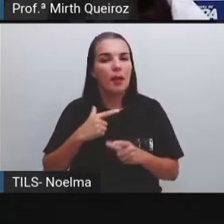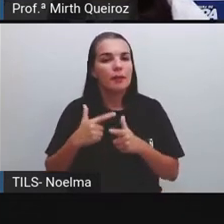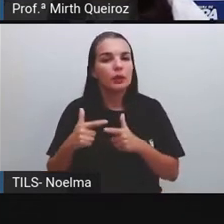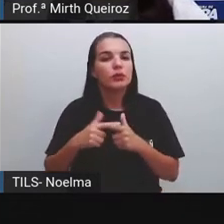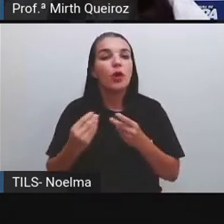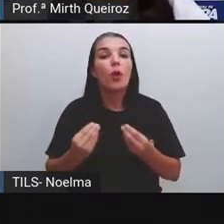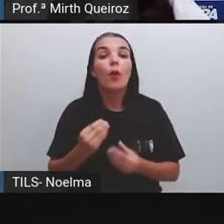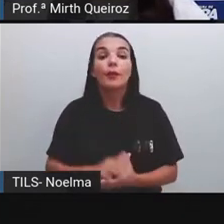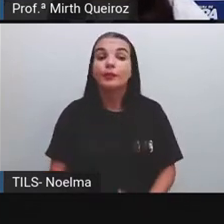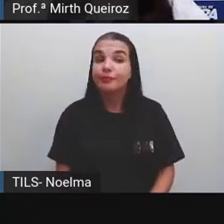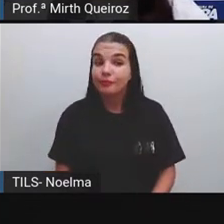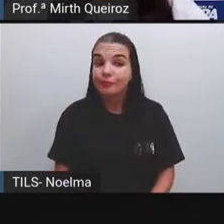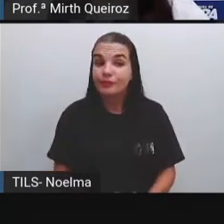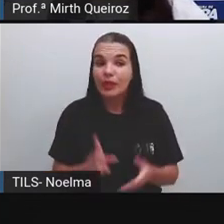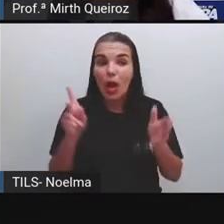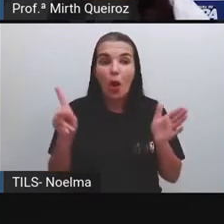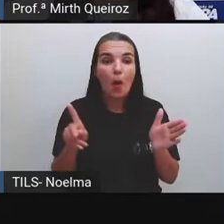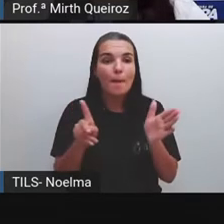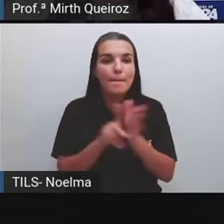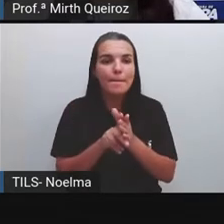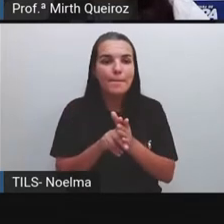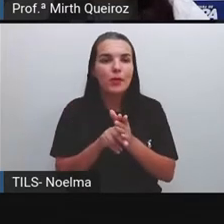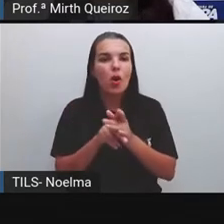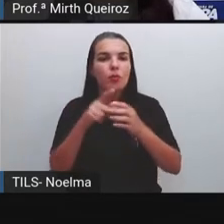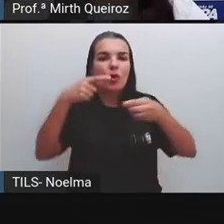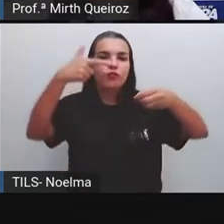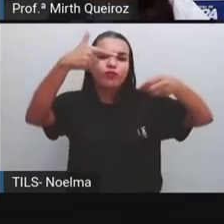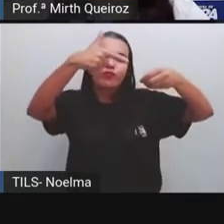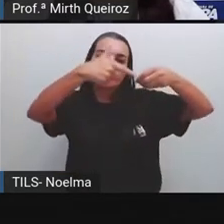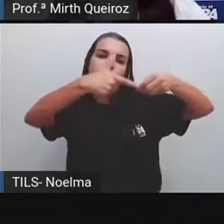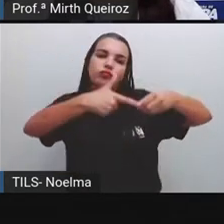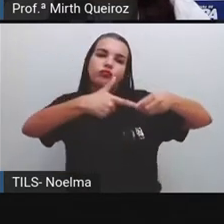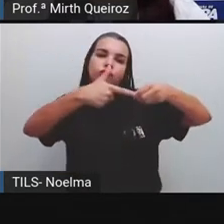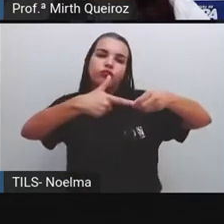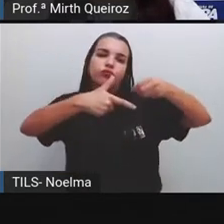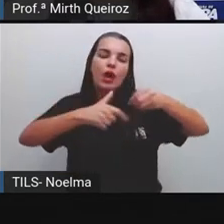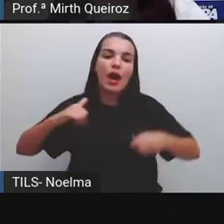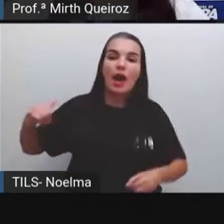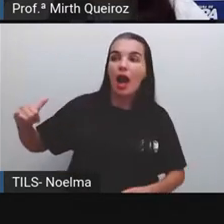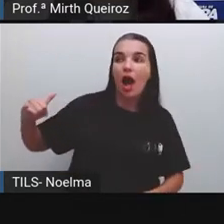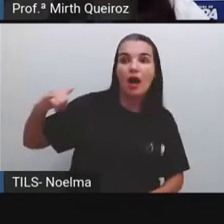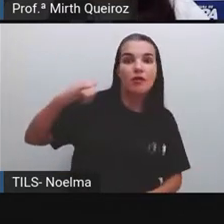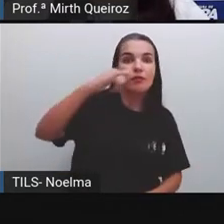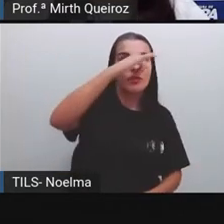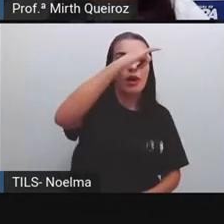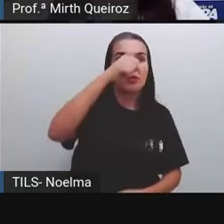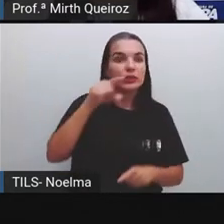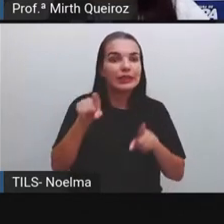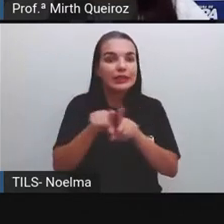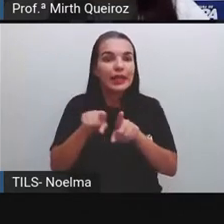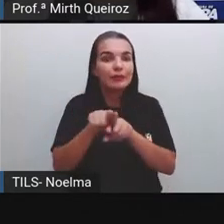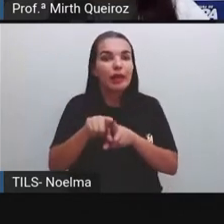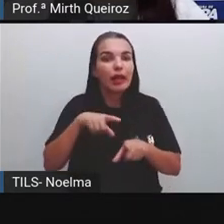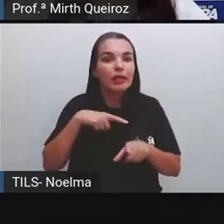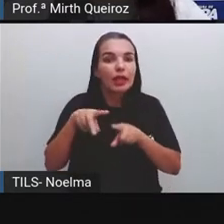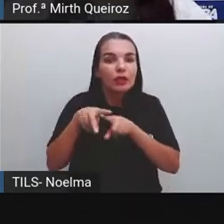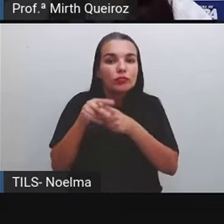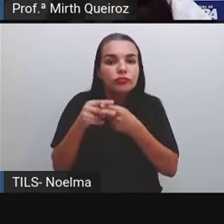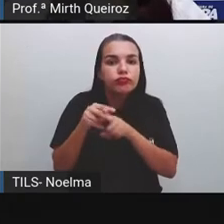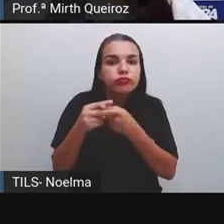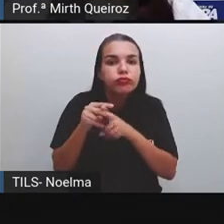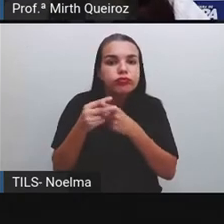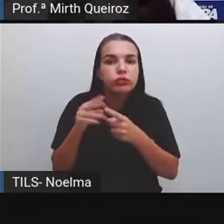ambientais? No próprio abastecimento de aeronaves, né? Oficina de refrigeração e armazenamento de combustíveis